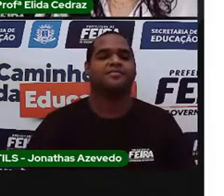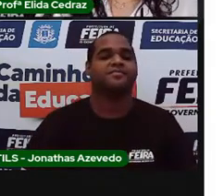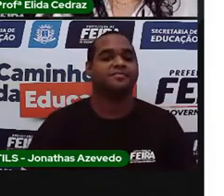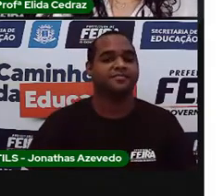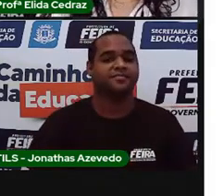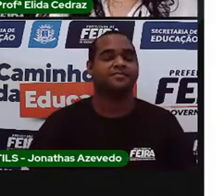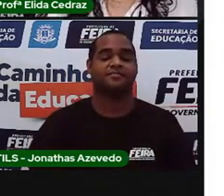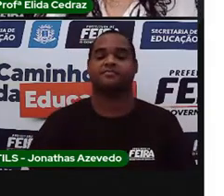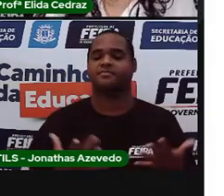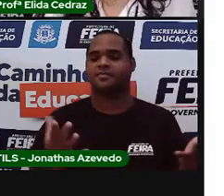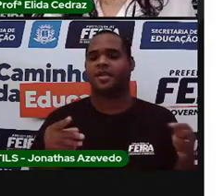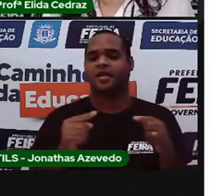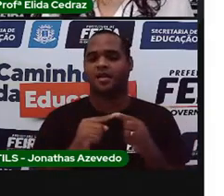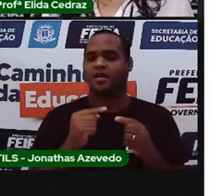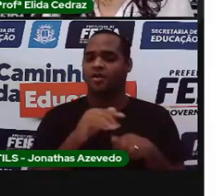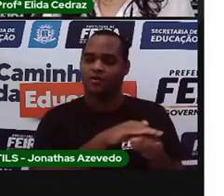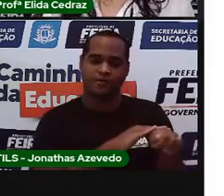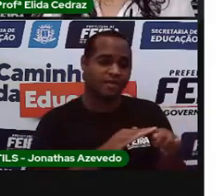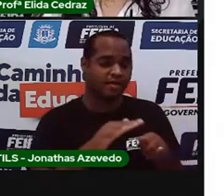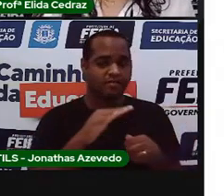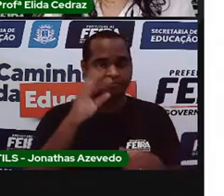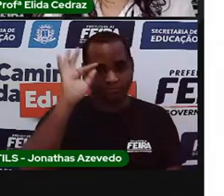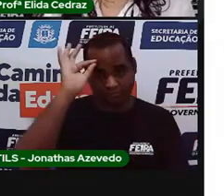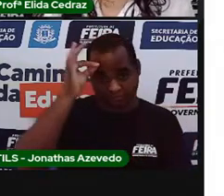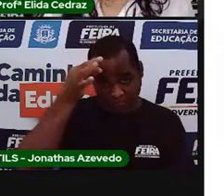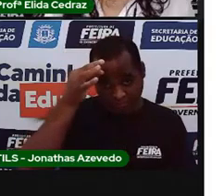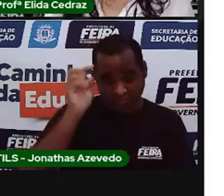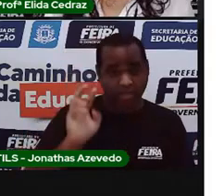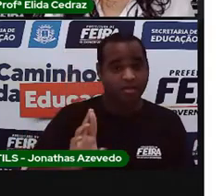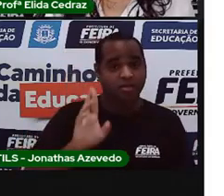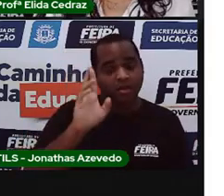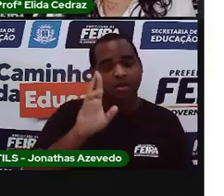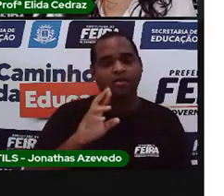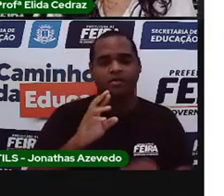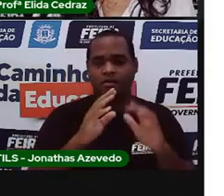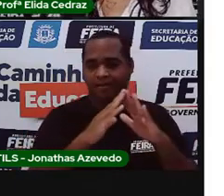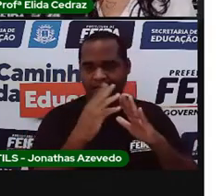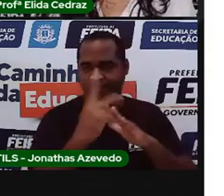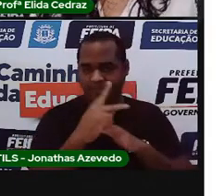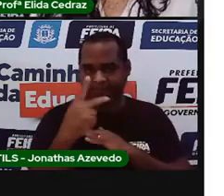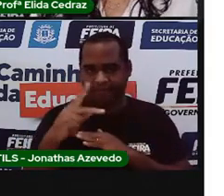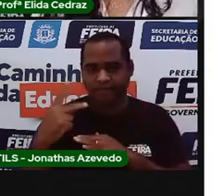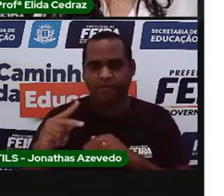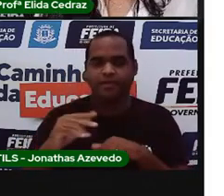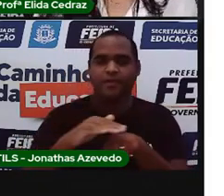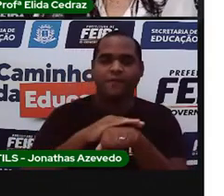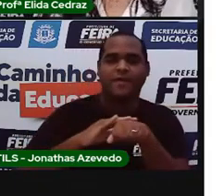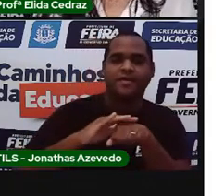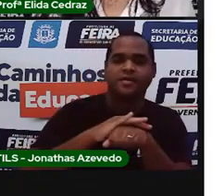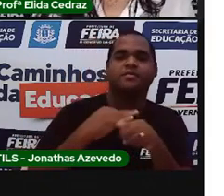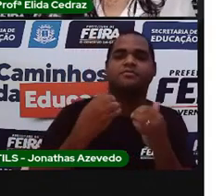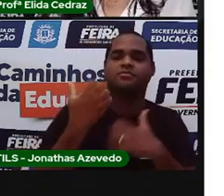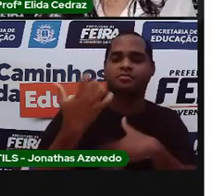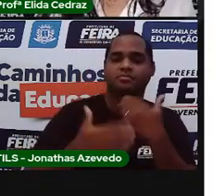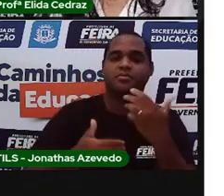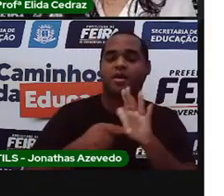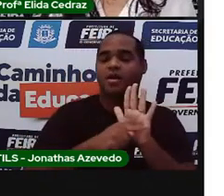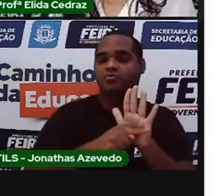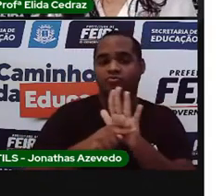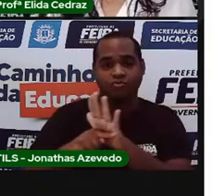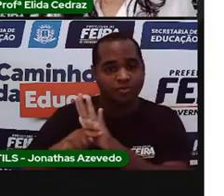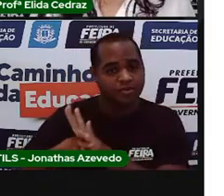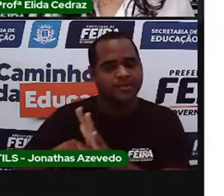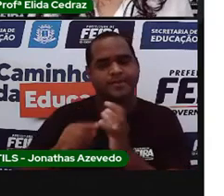Você vai conversar com um adulto responsável na sua casa a pessoa que lhe ajuda com as atividades.